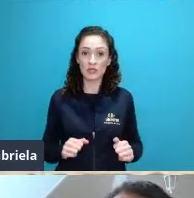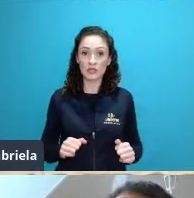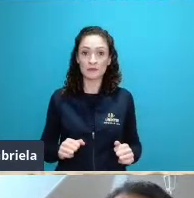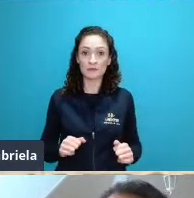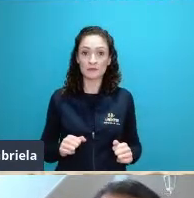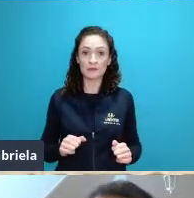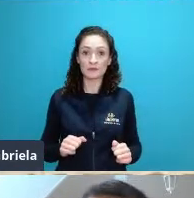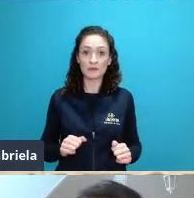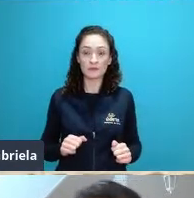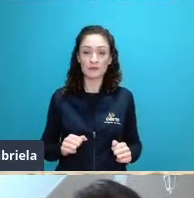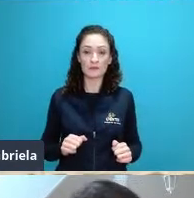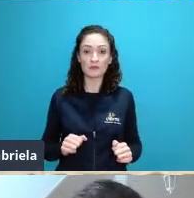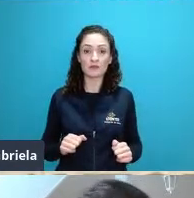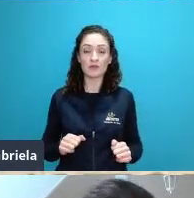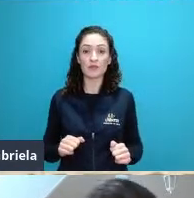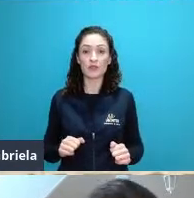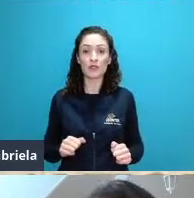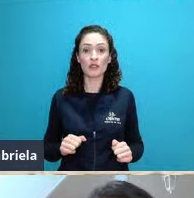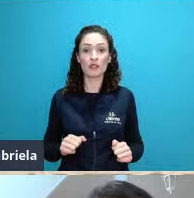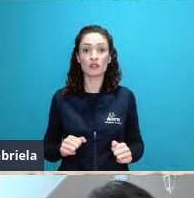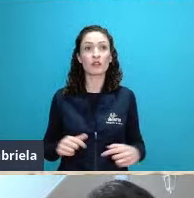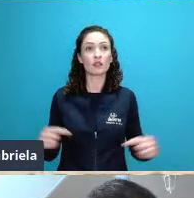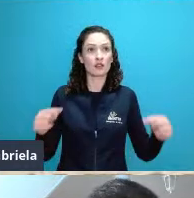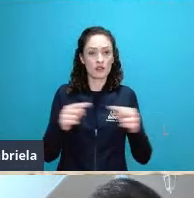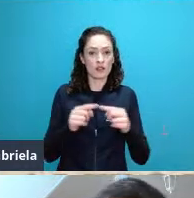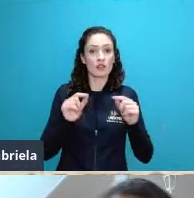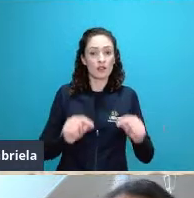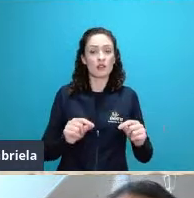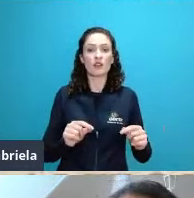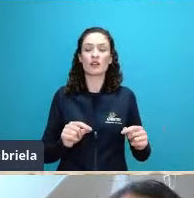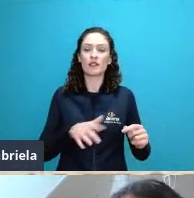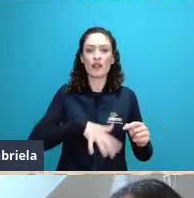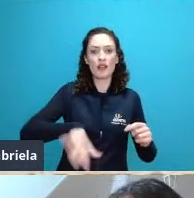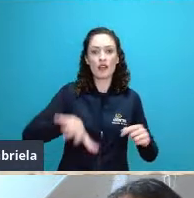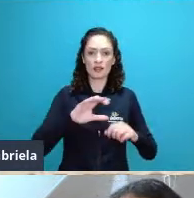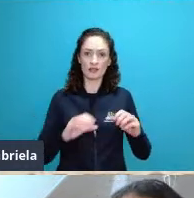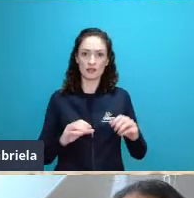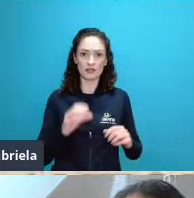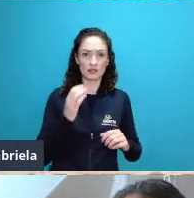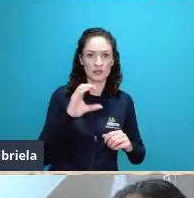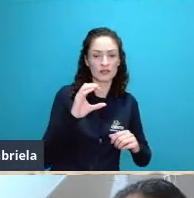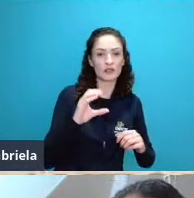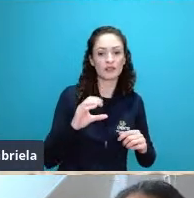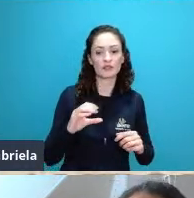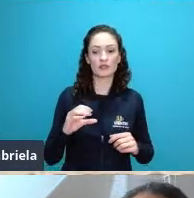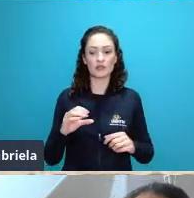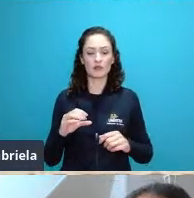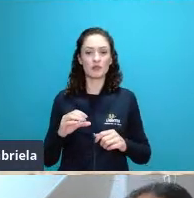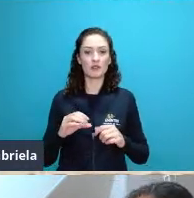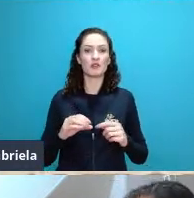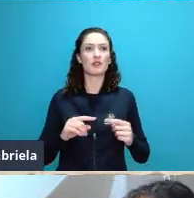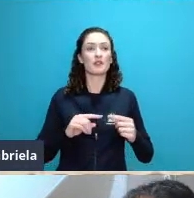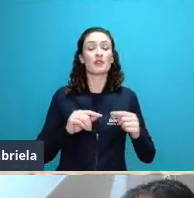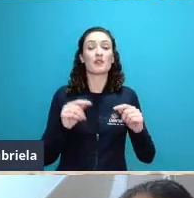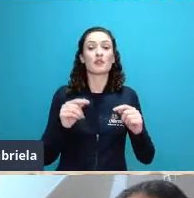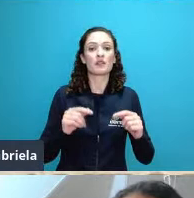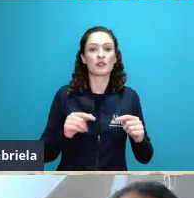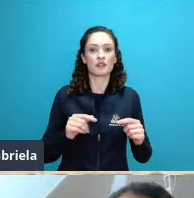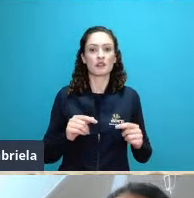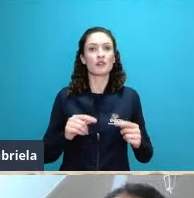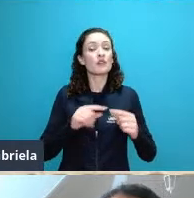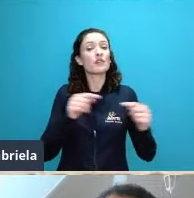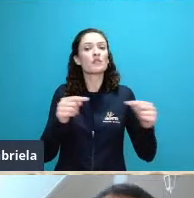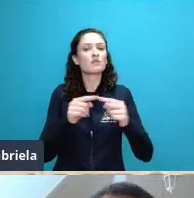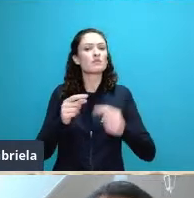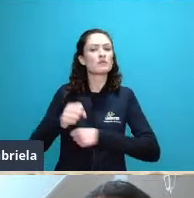uma série de um conjunto de áreas da ciência em especial as humanidades a partir de 68